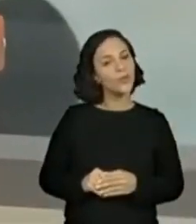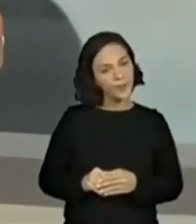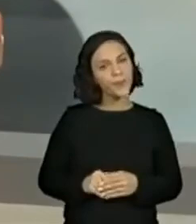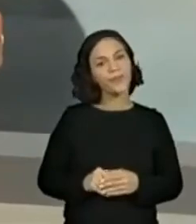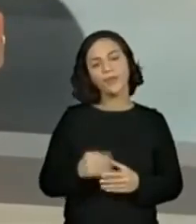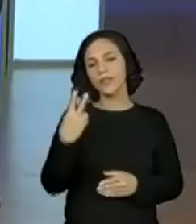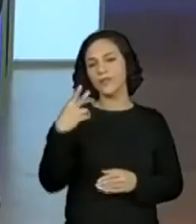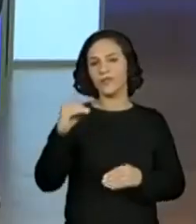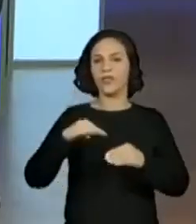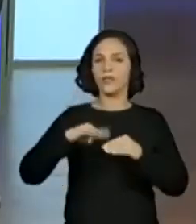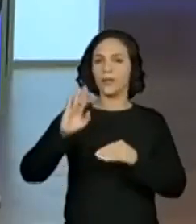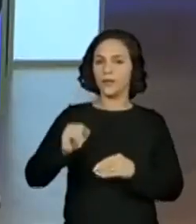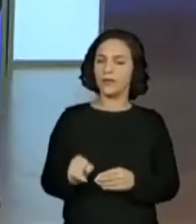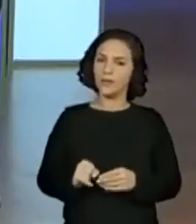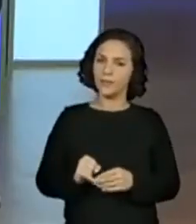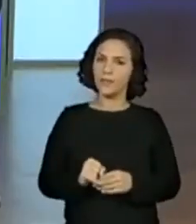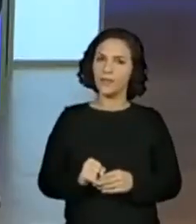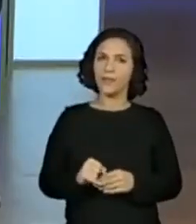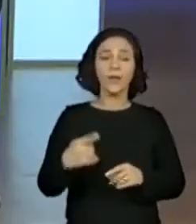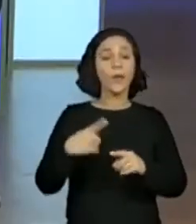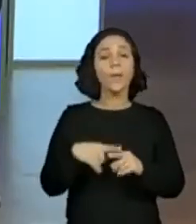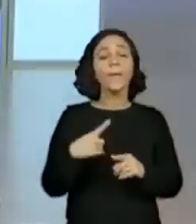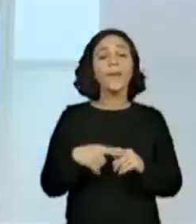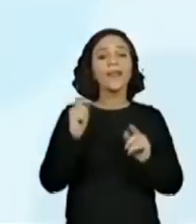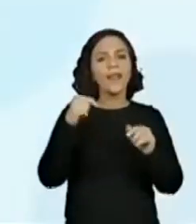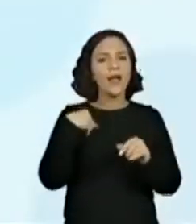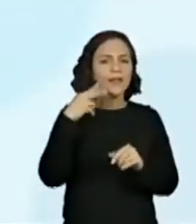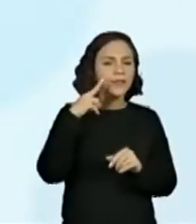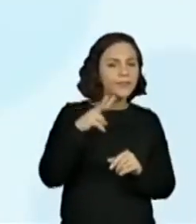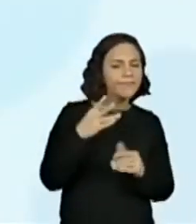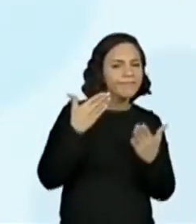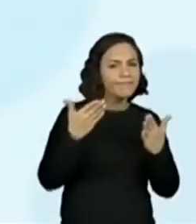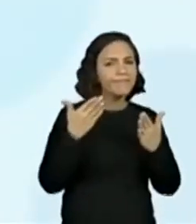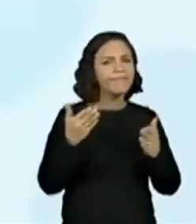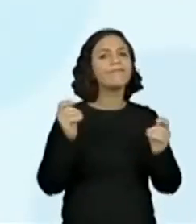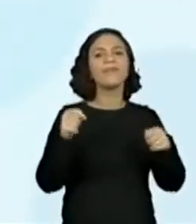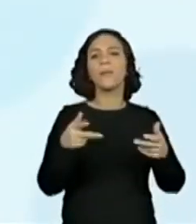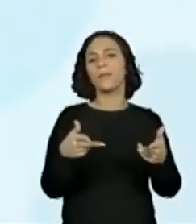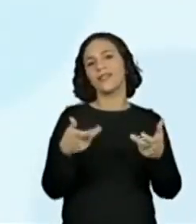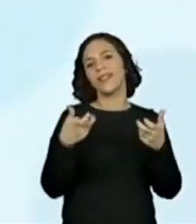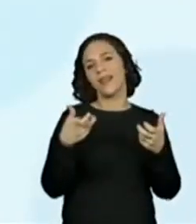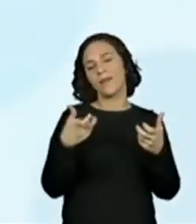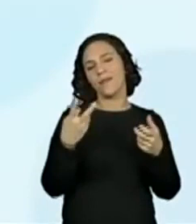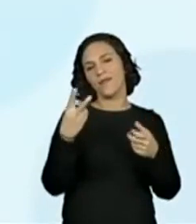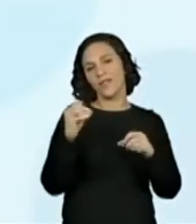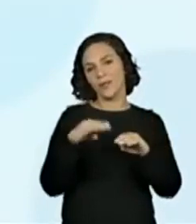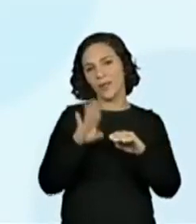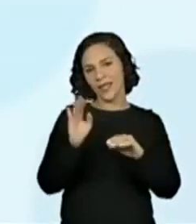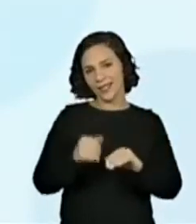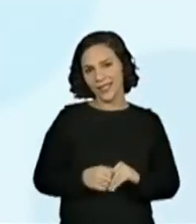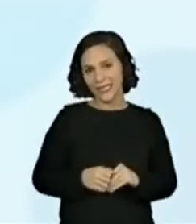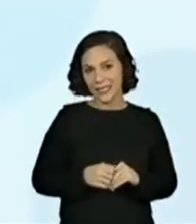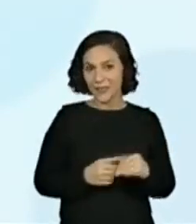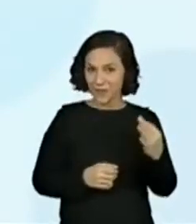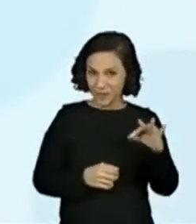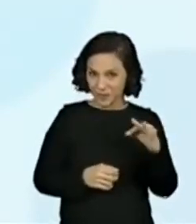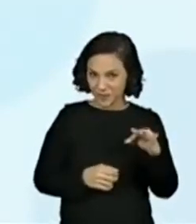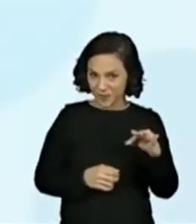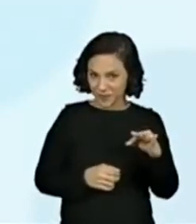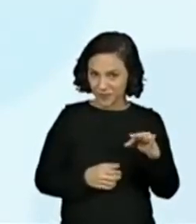aí a tampinha, só de olhar ali, a gente tem uma noção mais de 20, certo?